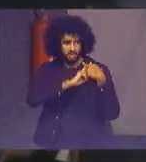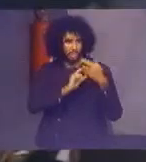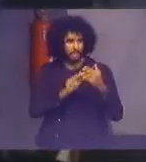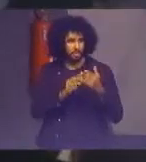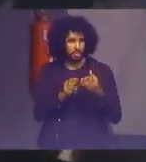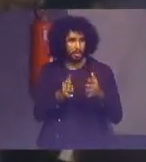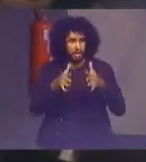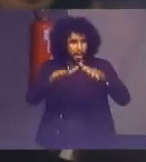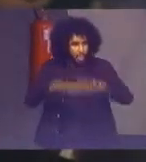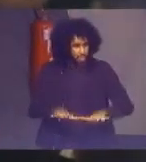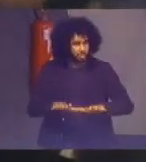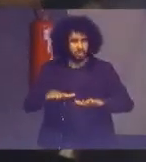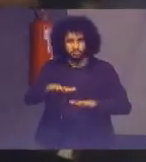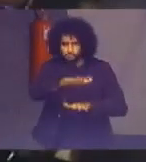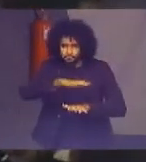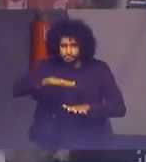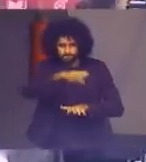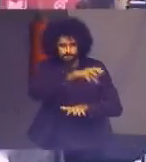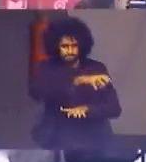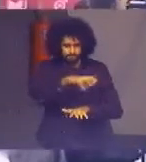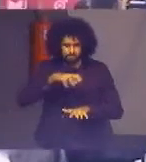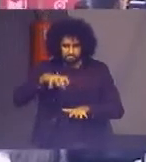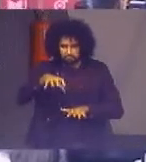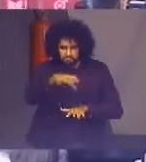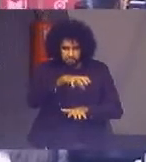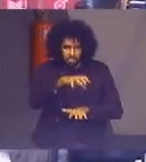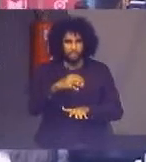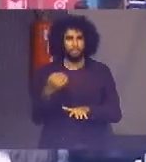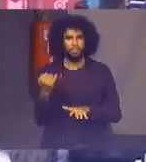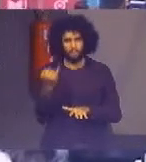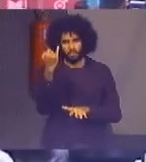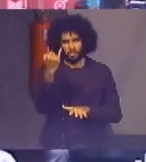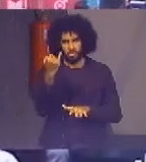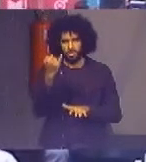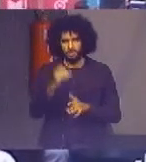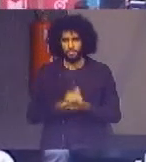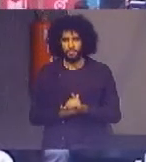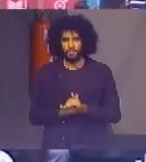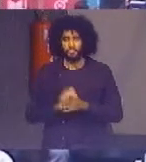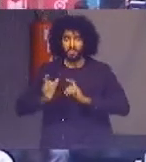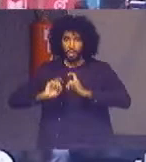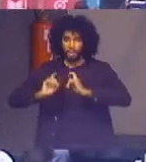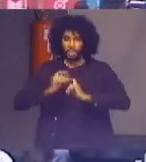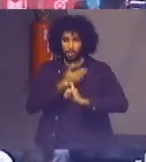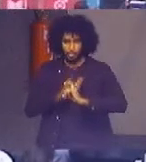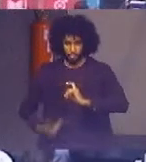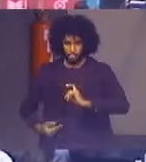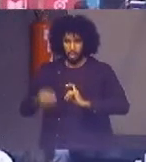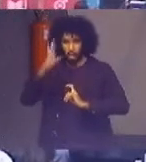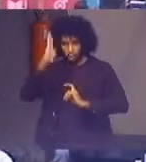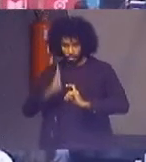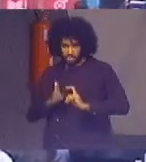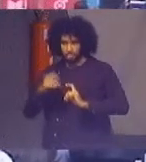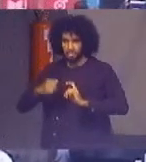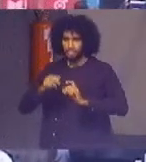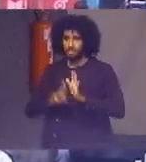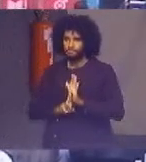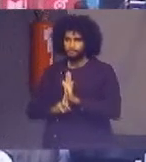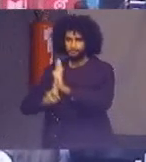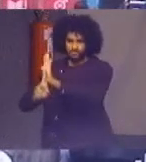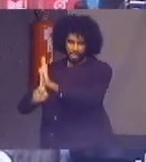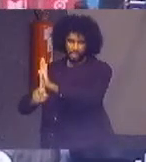em todos os níveis. Que a administração pública no Brasil seja referência em